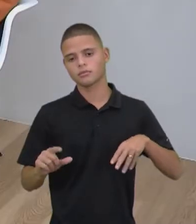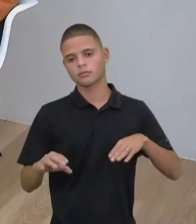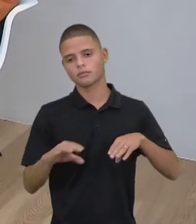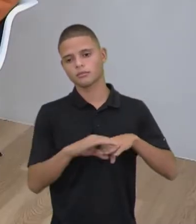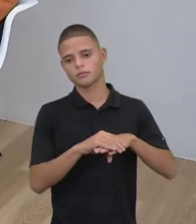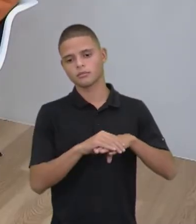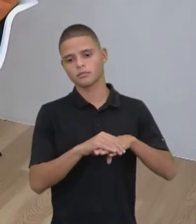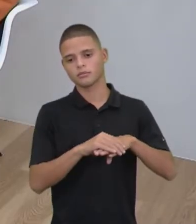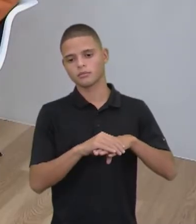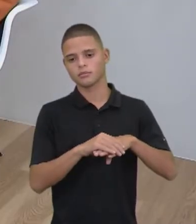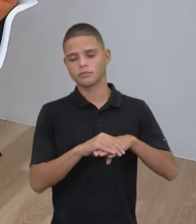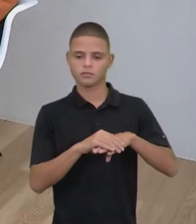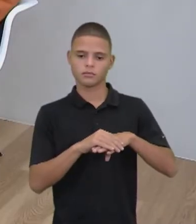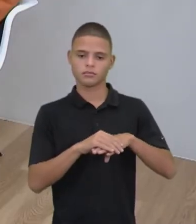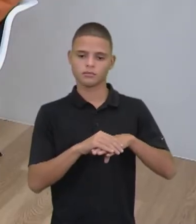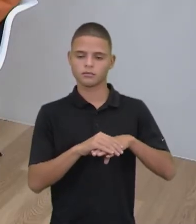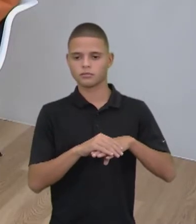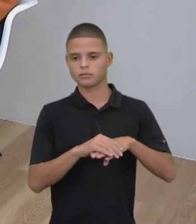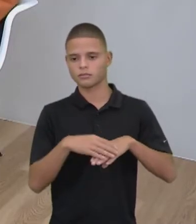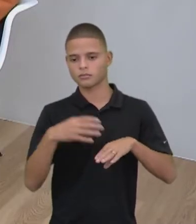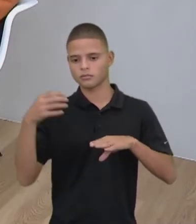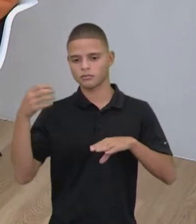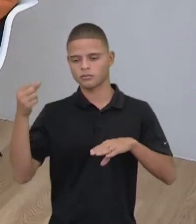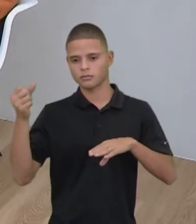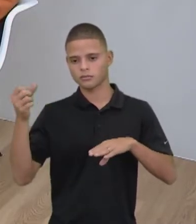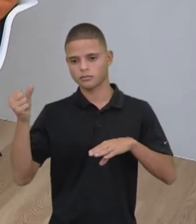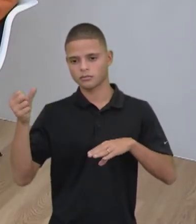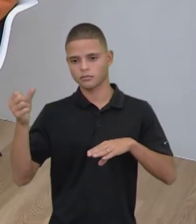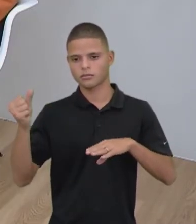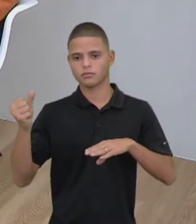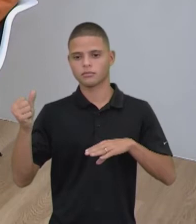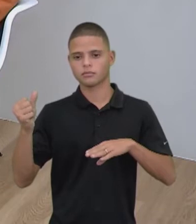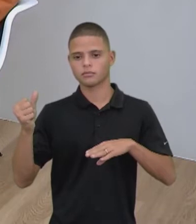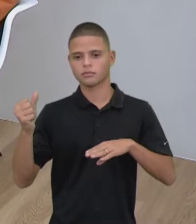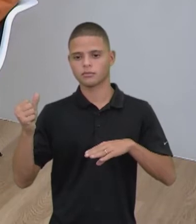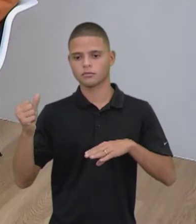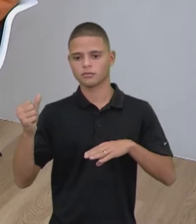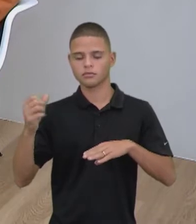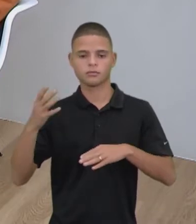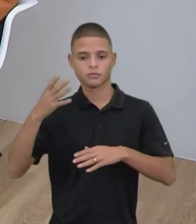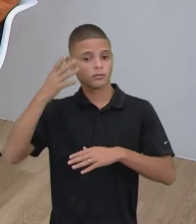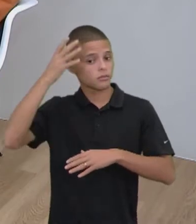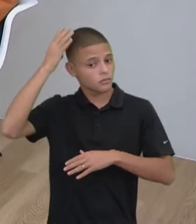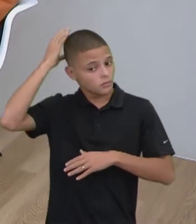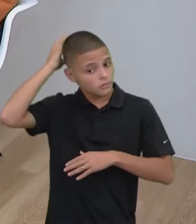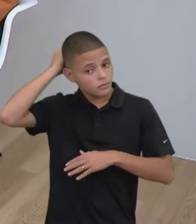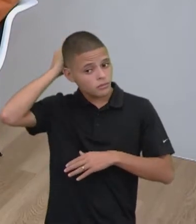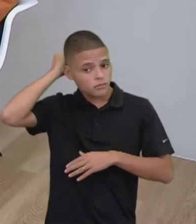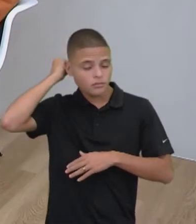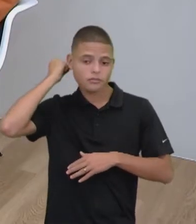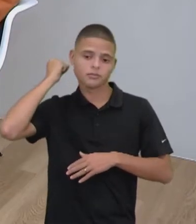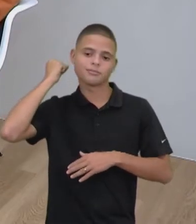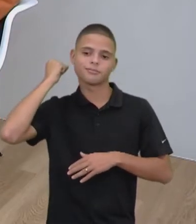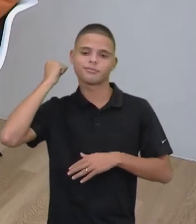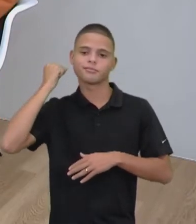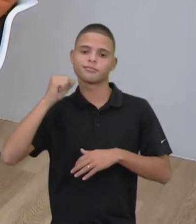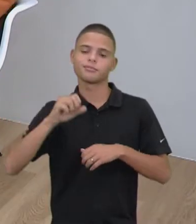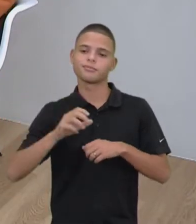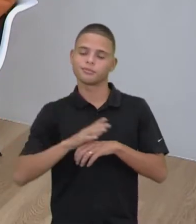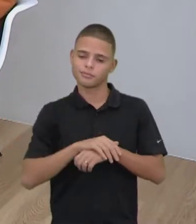tênis, ele era branco, ele era branco, meu cabelo é castanho, estou com o tradicional